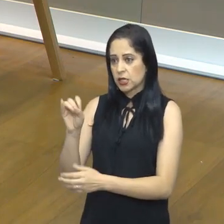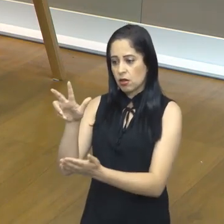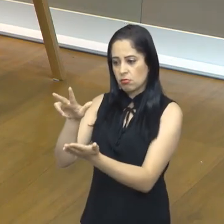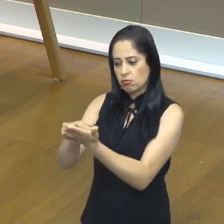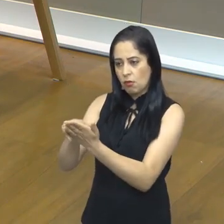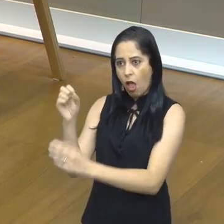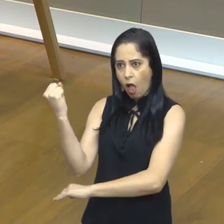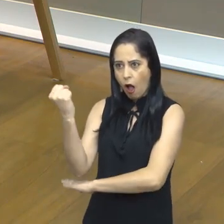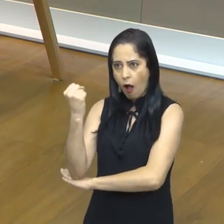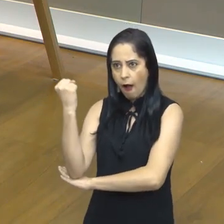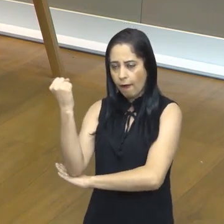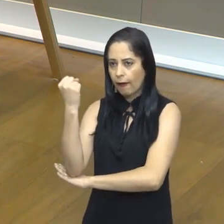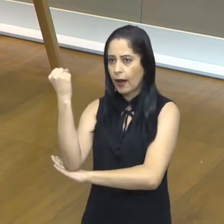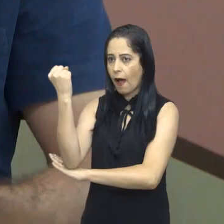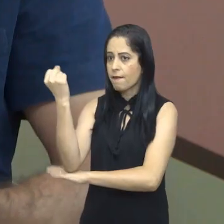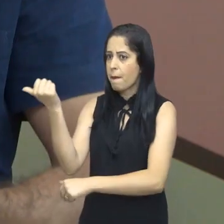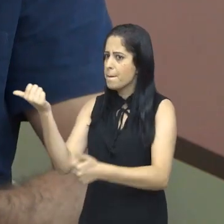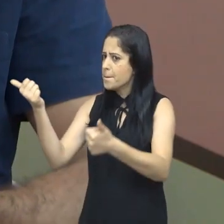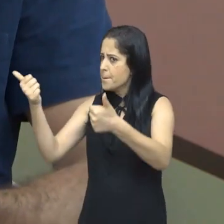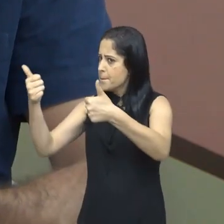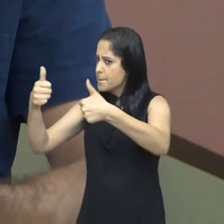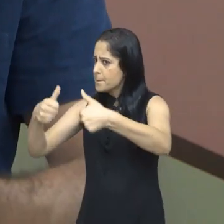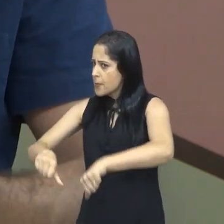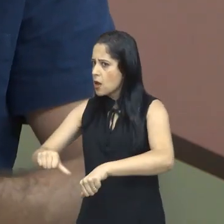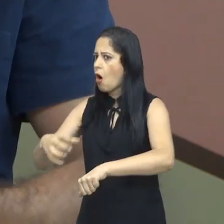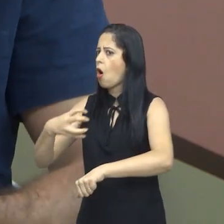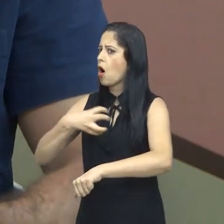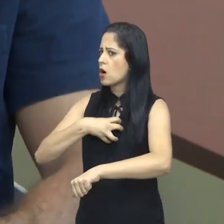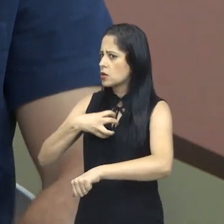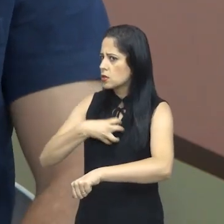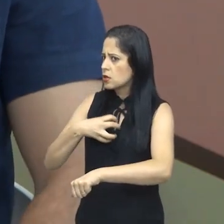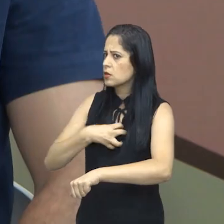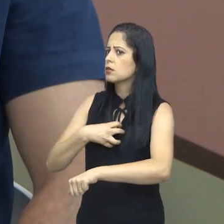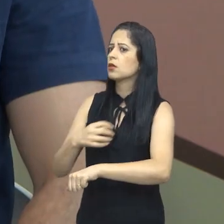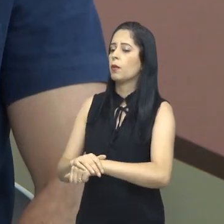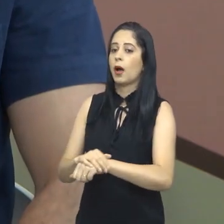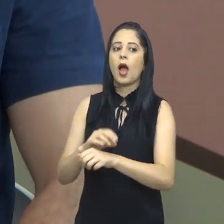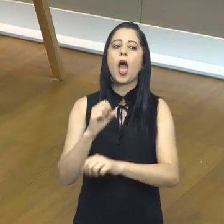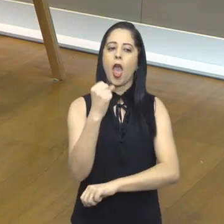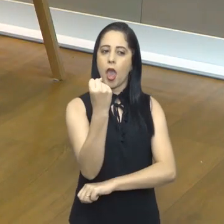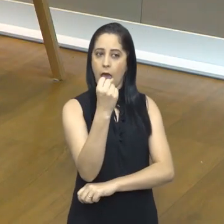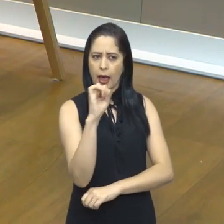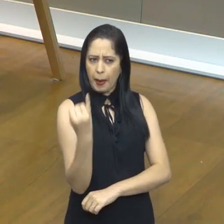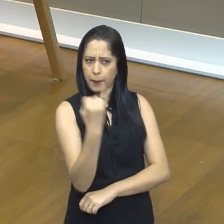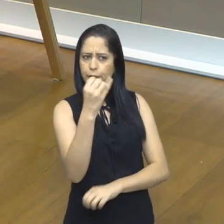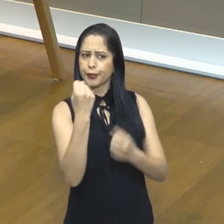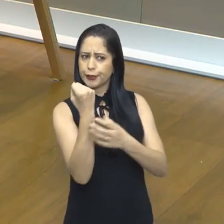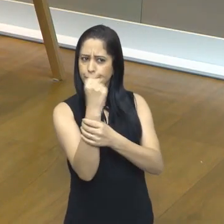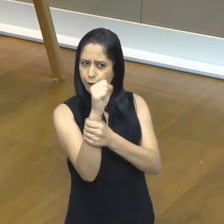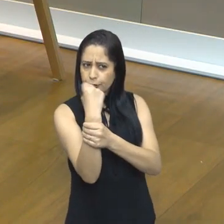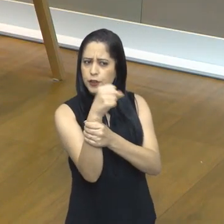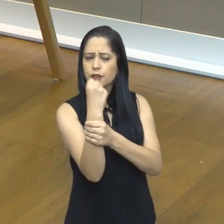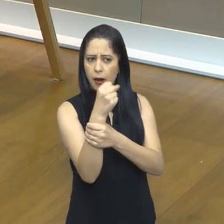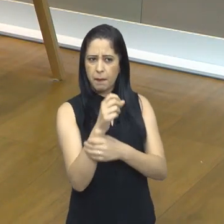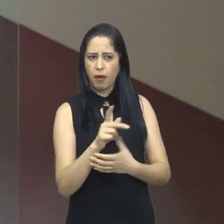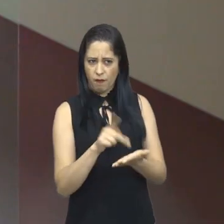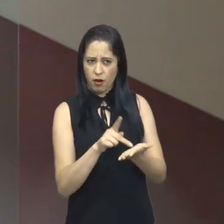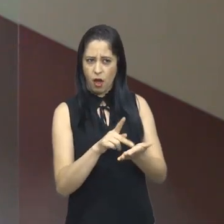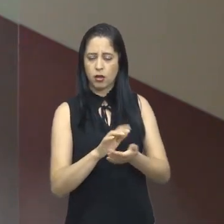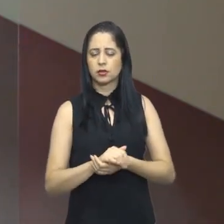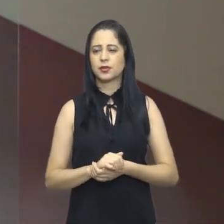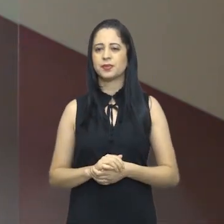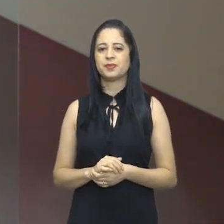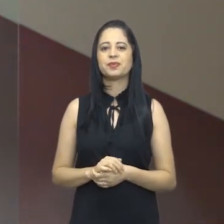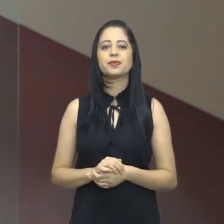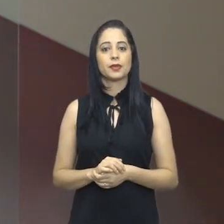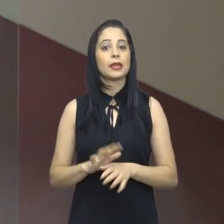é a internação do TI, tem uma tendência a terem sintomas mais exuberantes. Por isso a importância da fisioterapia. Bom, gente, daqui